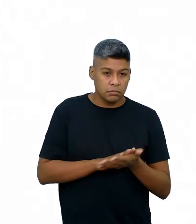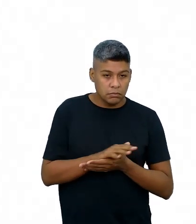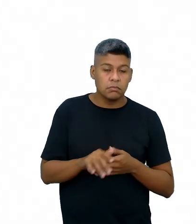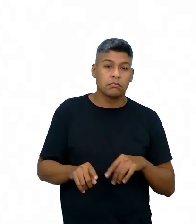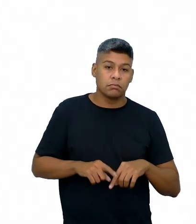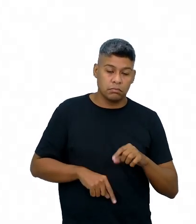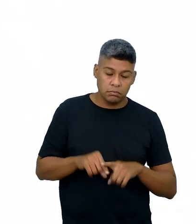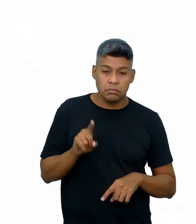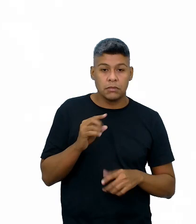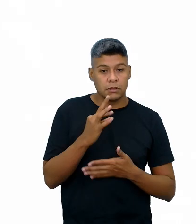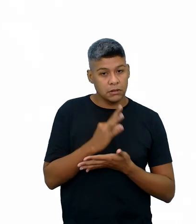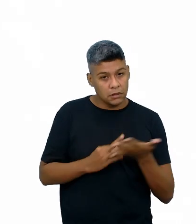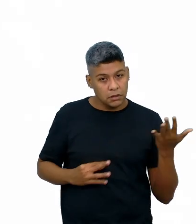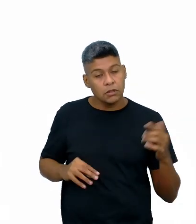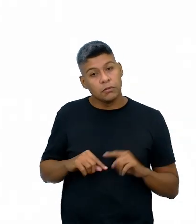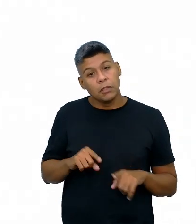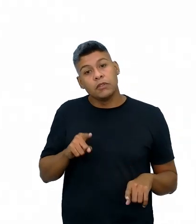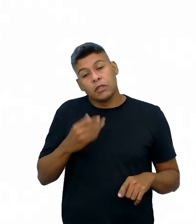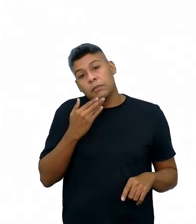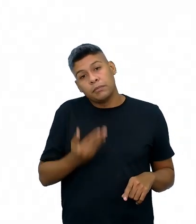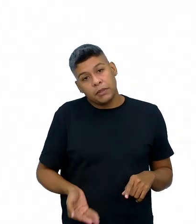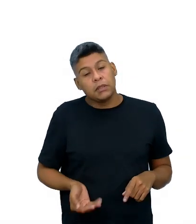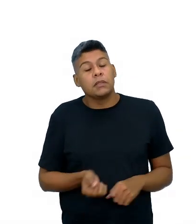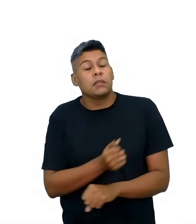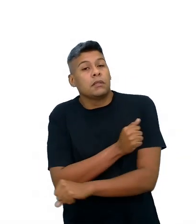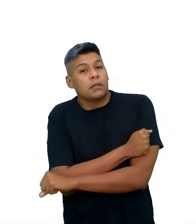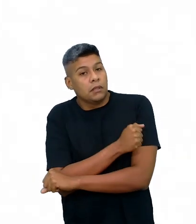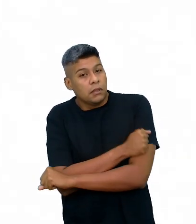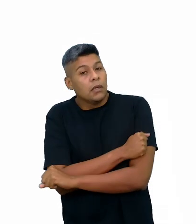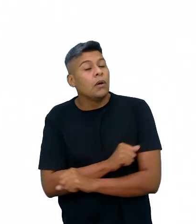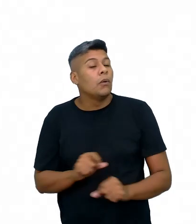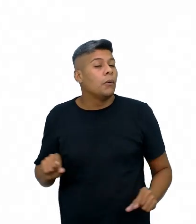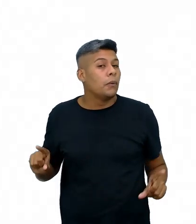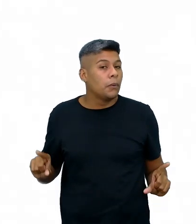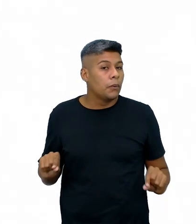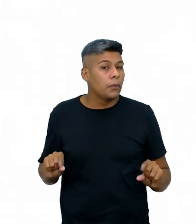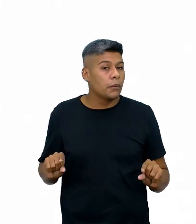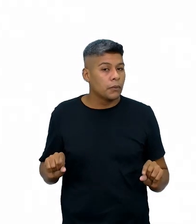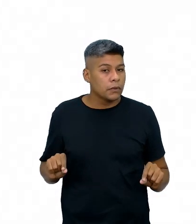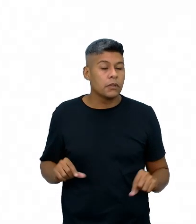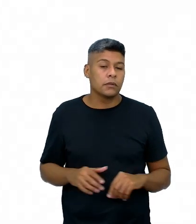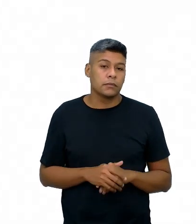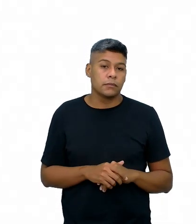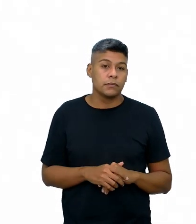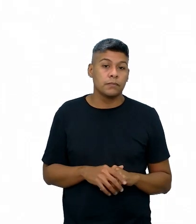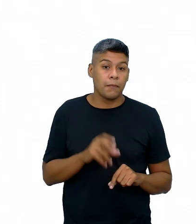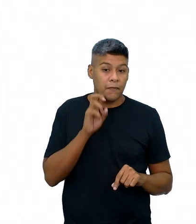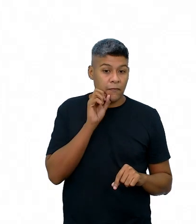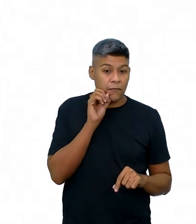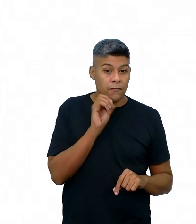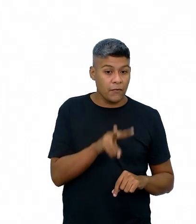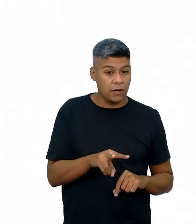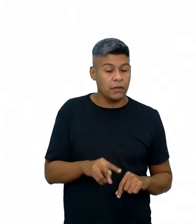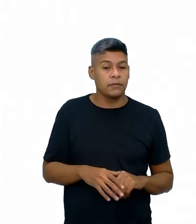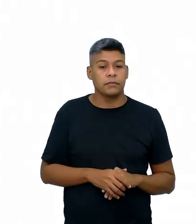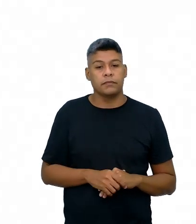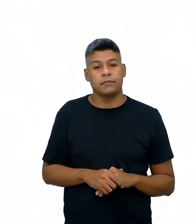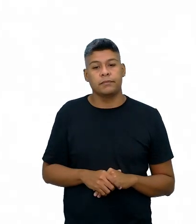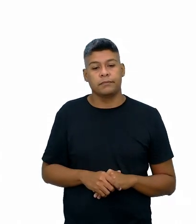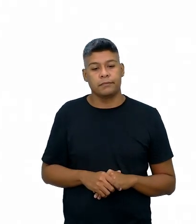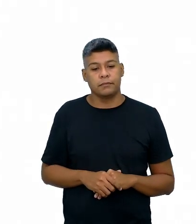notacionais no texto, mas você vai pedir para os alunos buscarem, né? Então, seriam